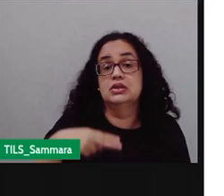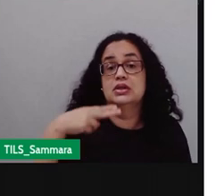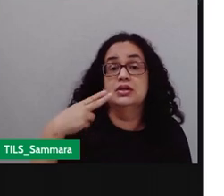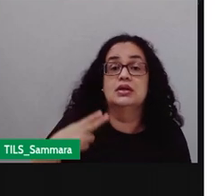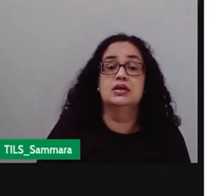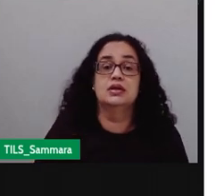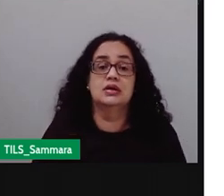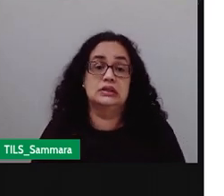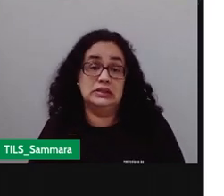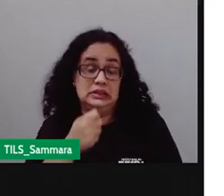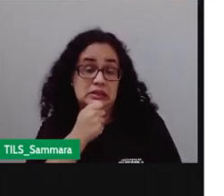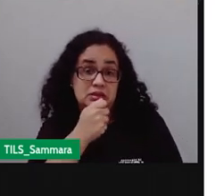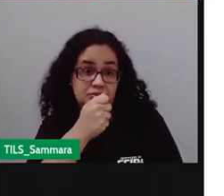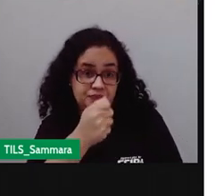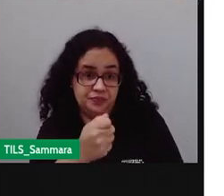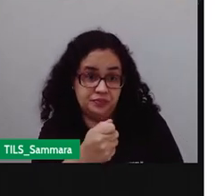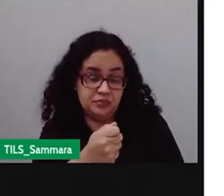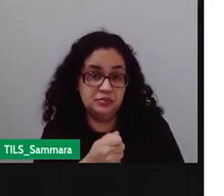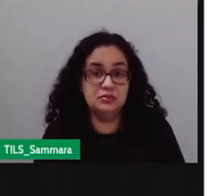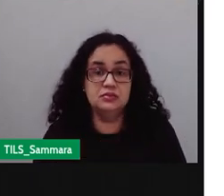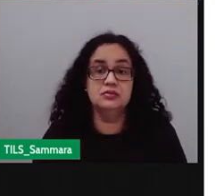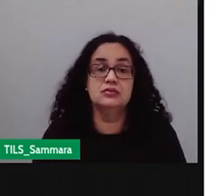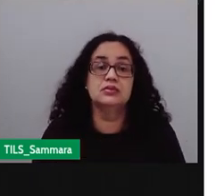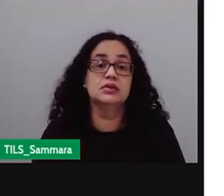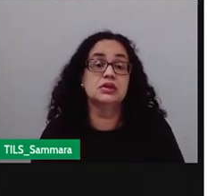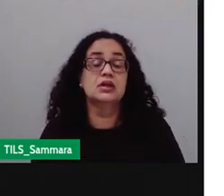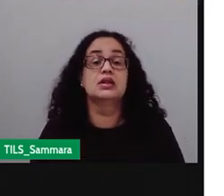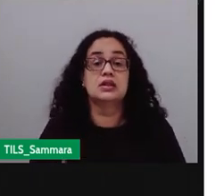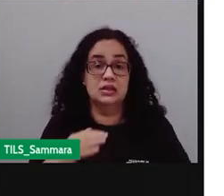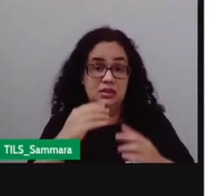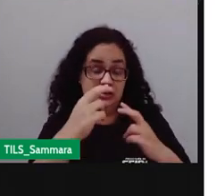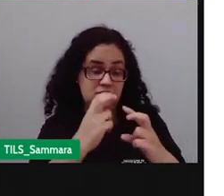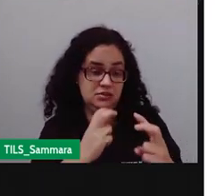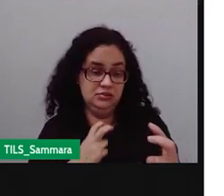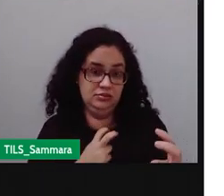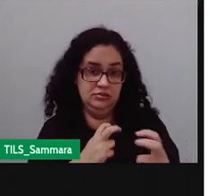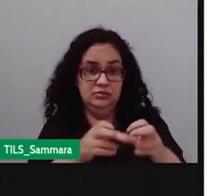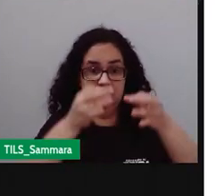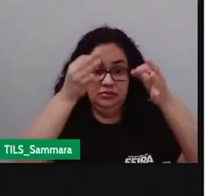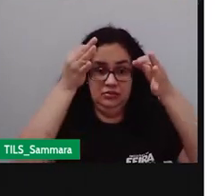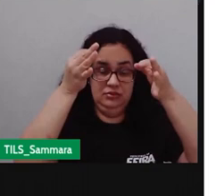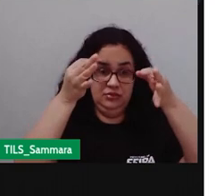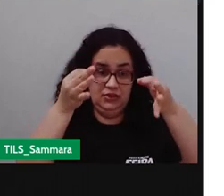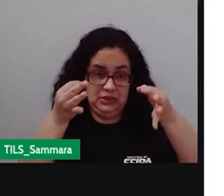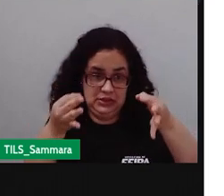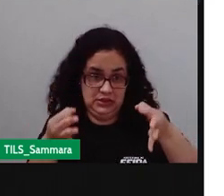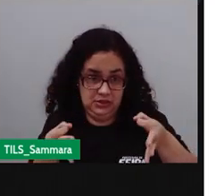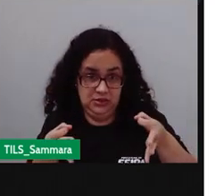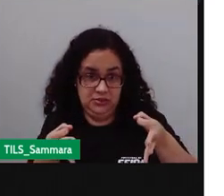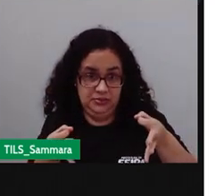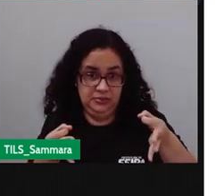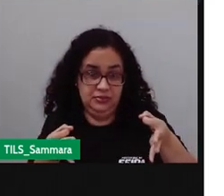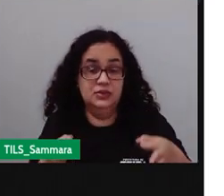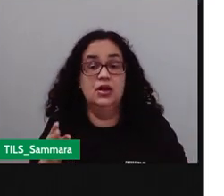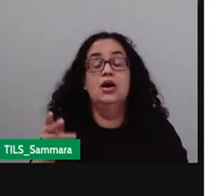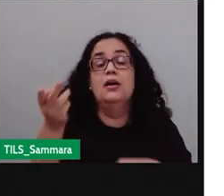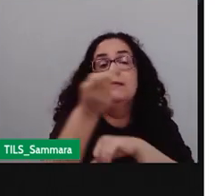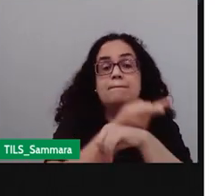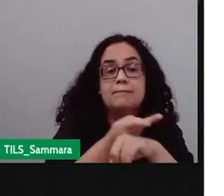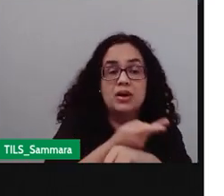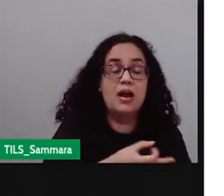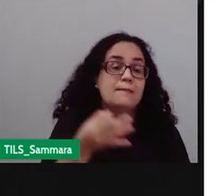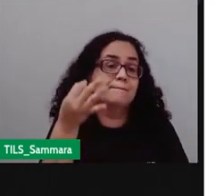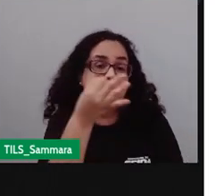maneira tanto ela quanto o entrevistador eles devem se posicionar de maneira correta procurando